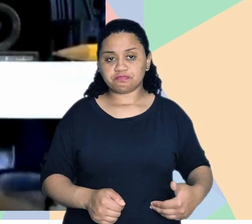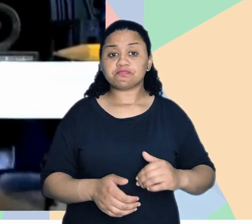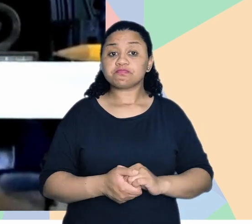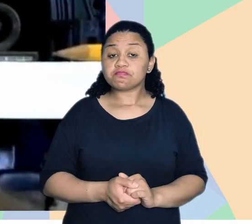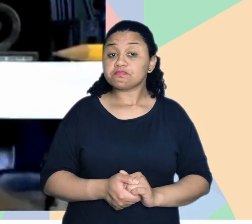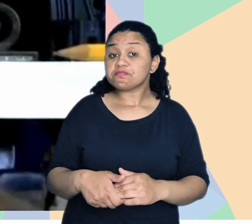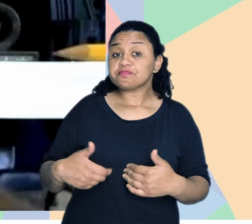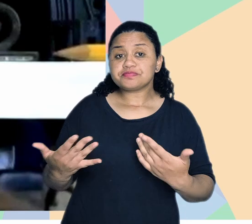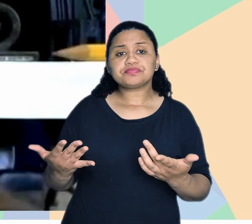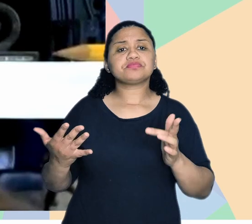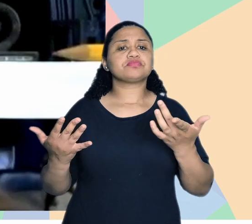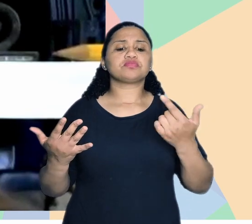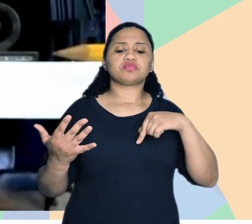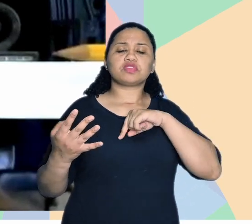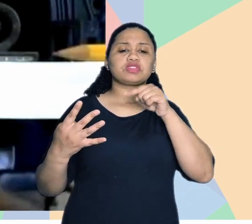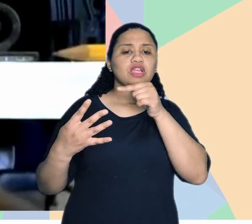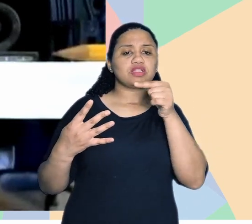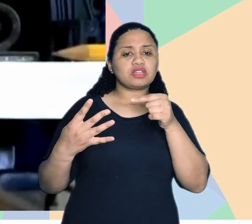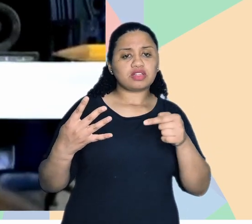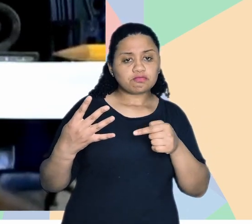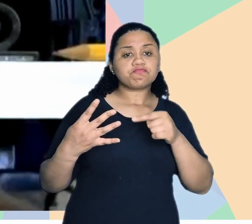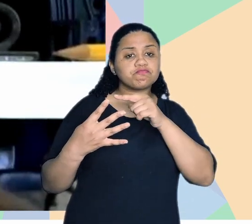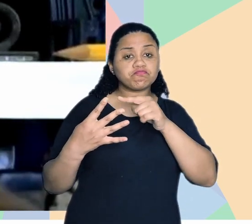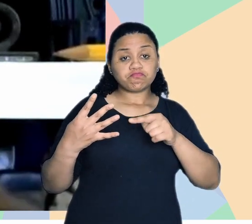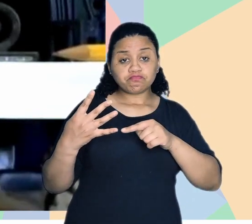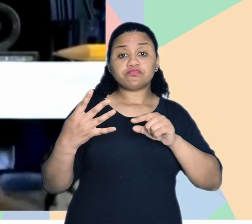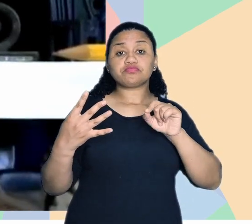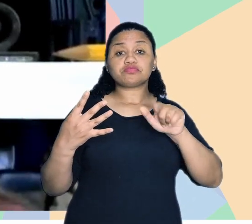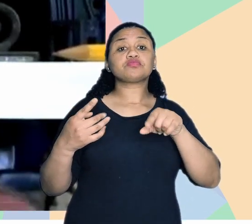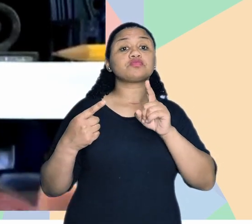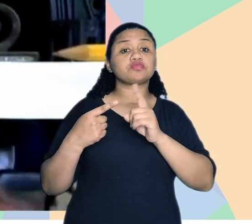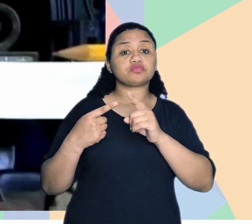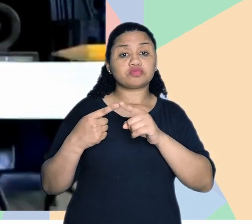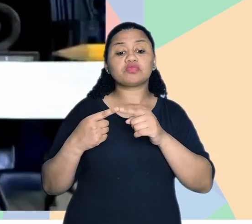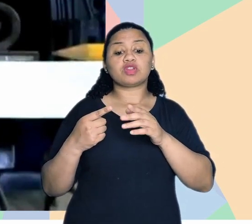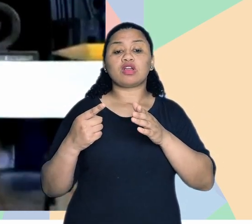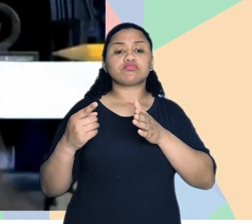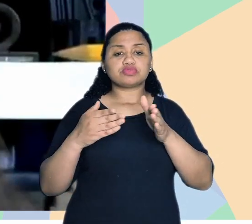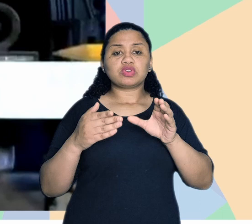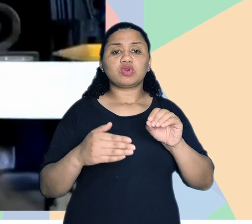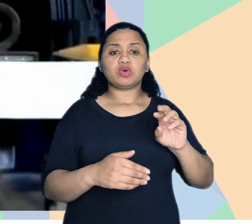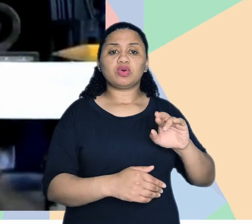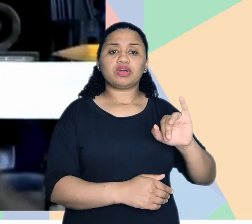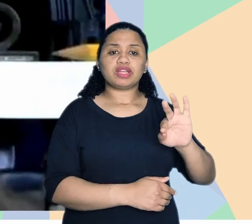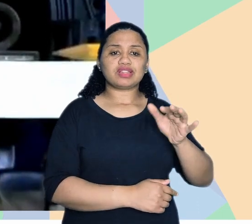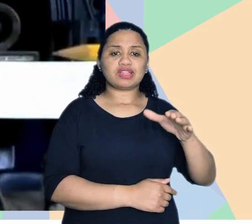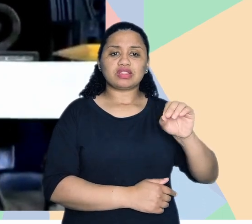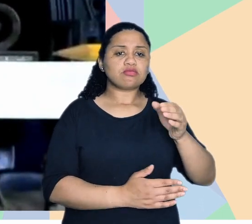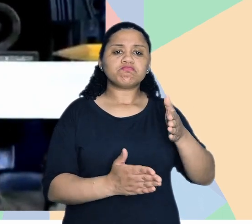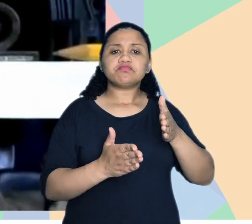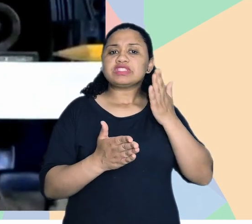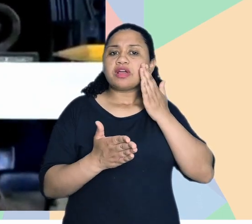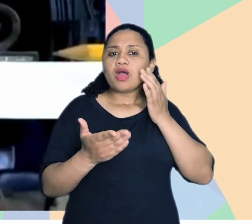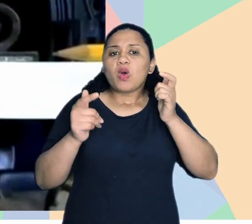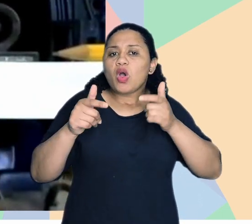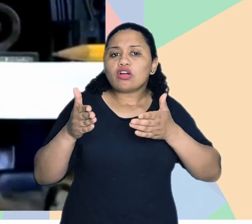E aí, quando a gente elenca, né? Esses quatro componentes, são eles. Orientação, o primeiro deles, né? Então,